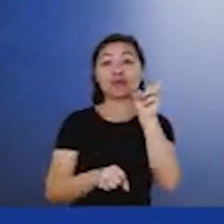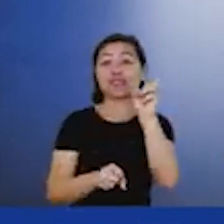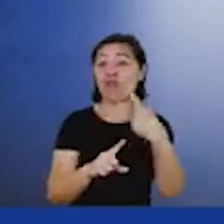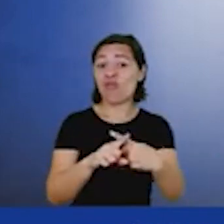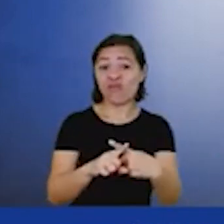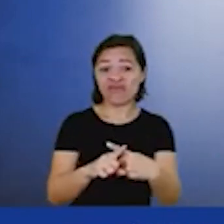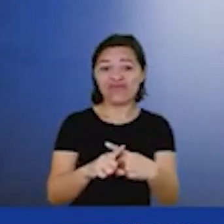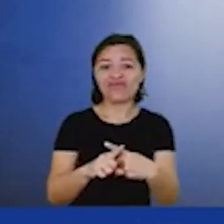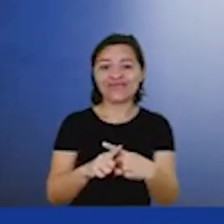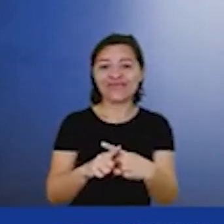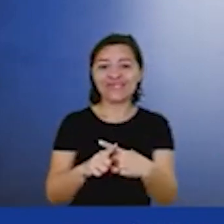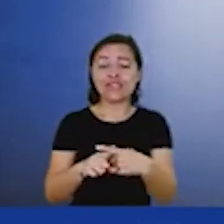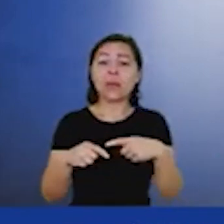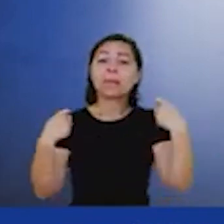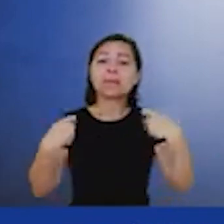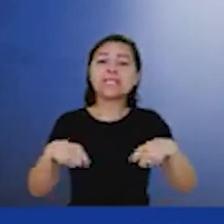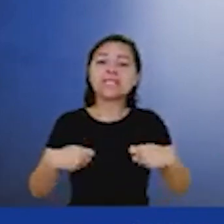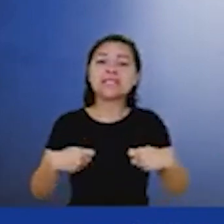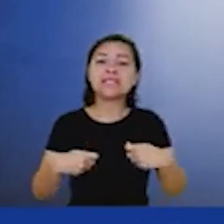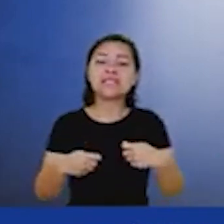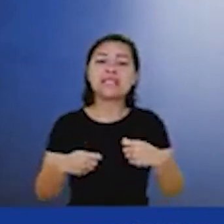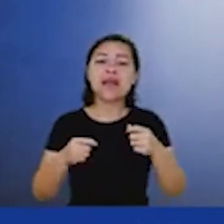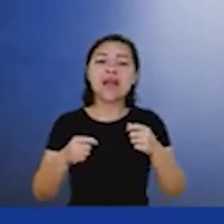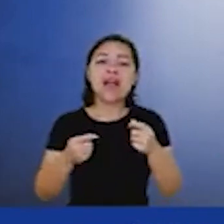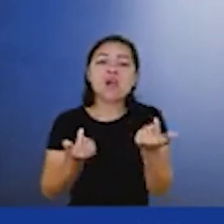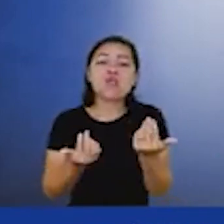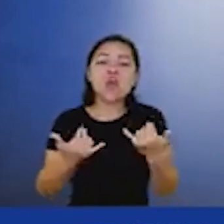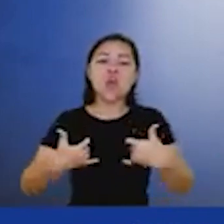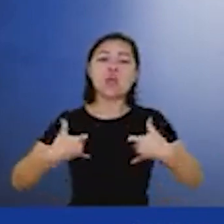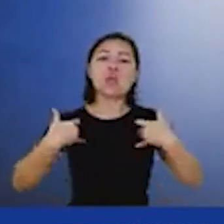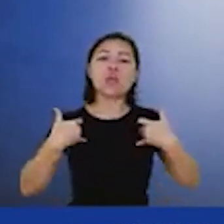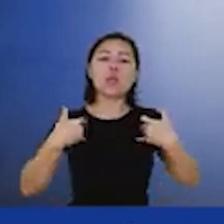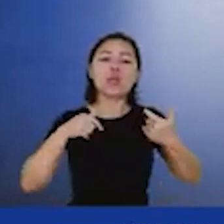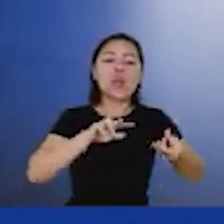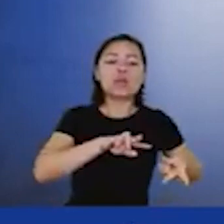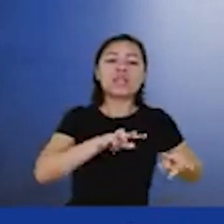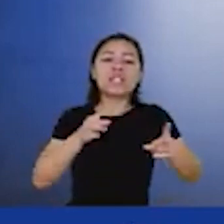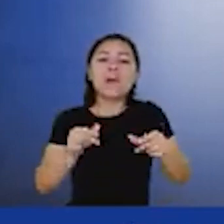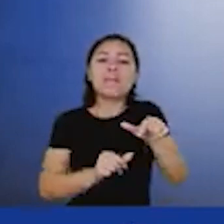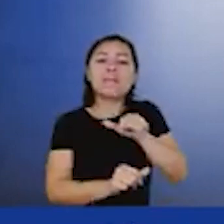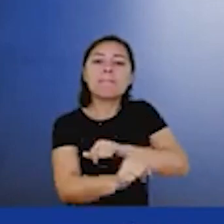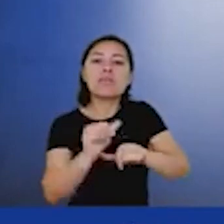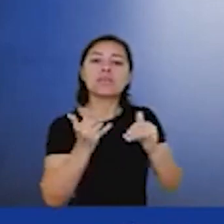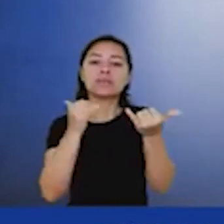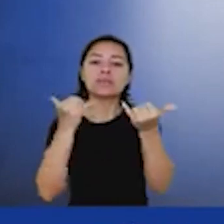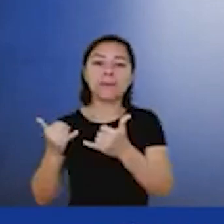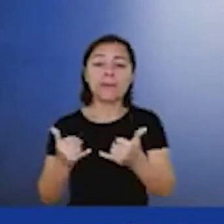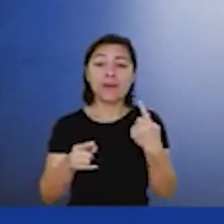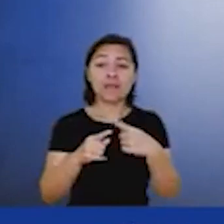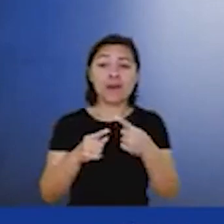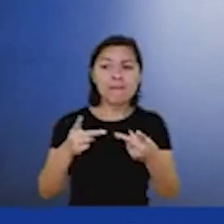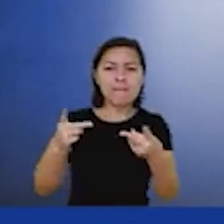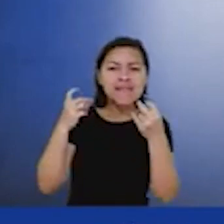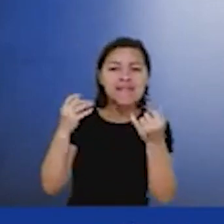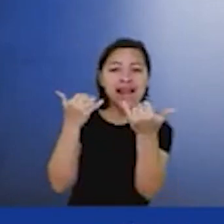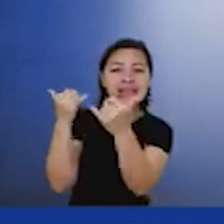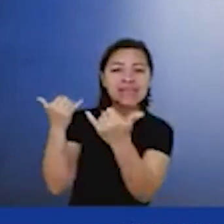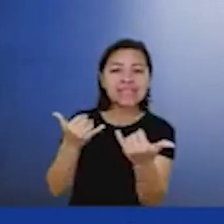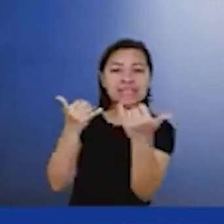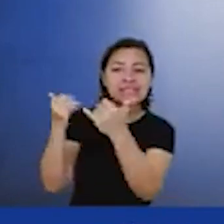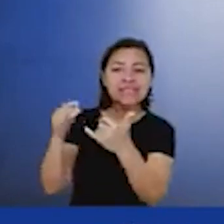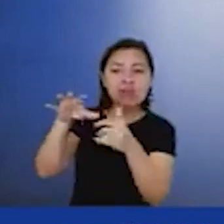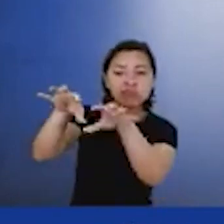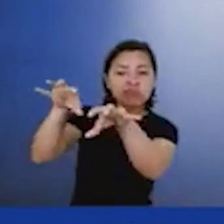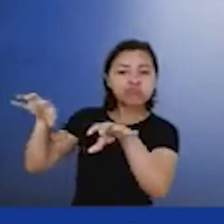quando o assunto for transição energética e por que isso se a gente olha o setor elétrico a média mundo de matriz